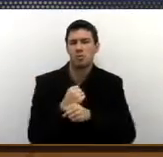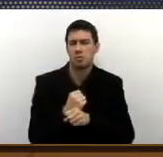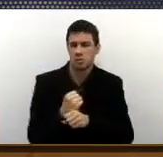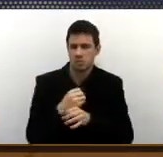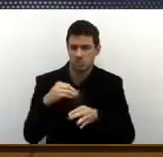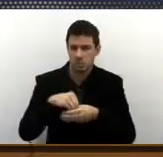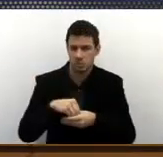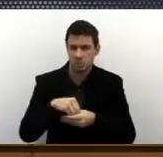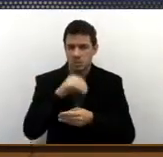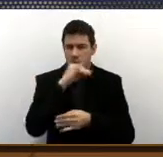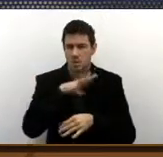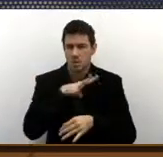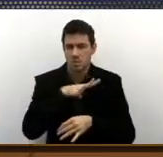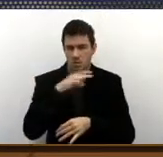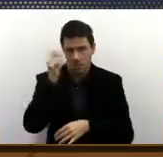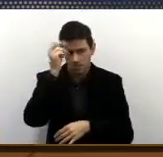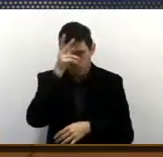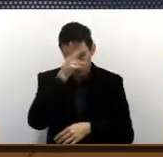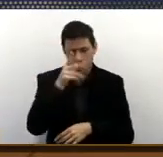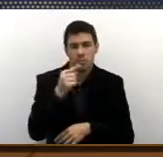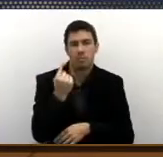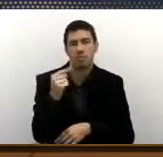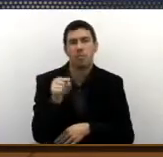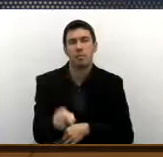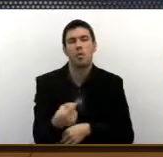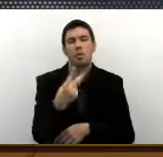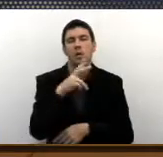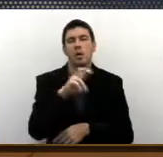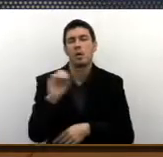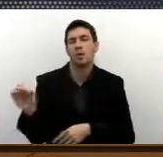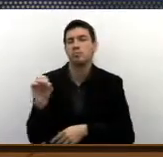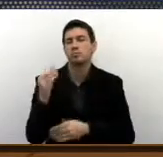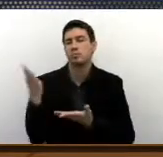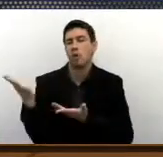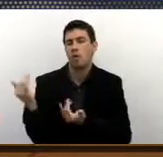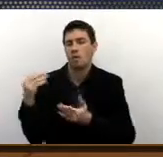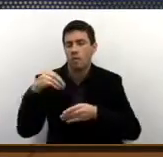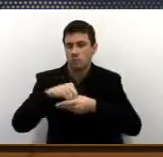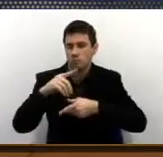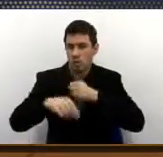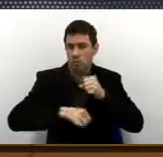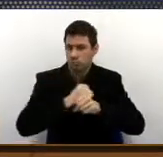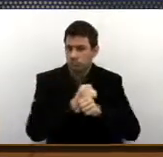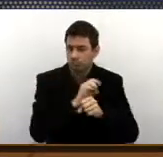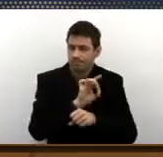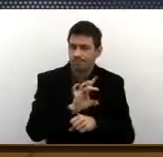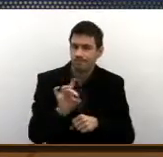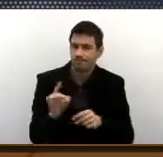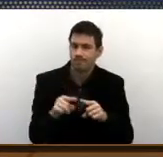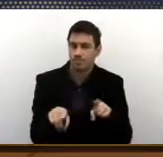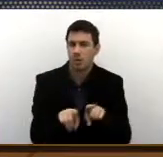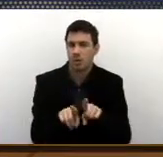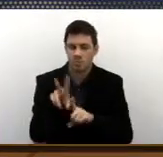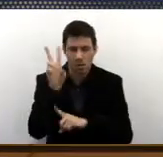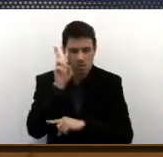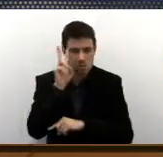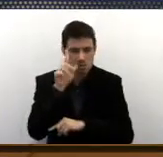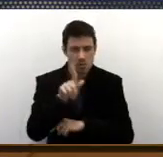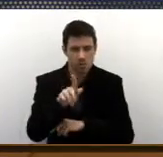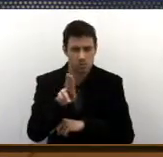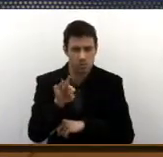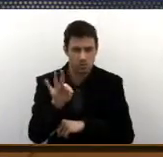cidade de Guarulhos. 1.500 jovens por ano. Lembrando também o nobre vereador Guti,